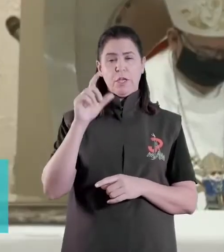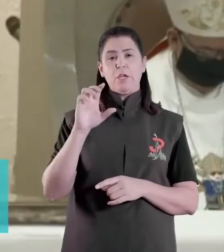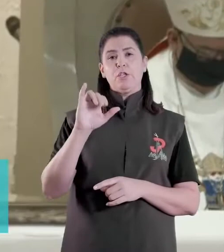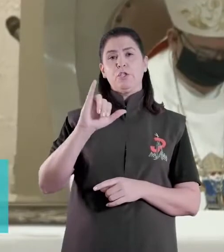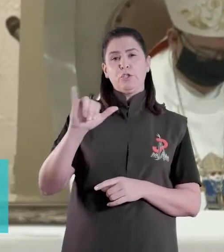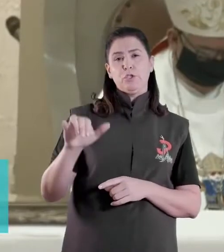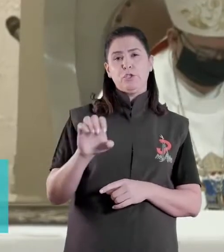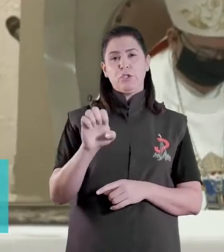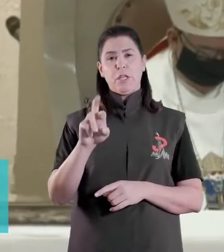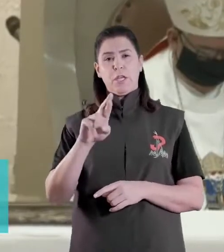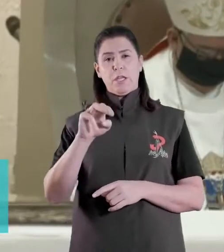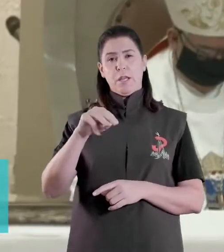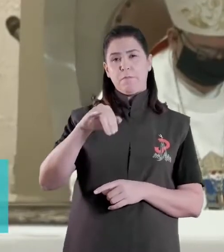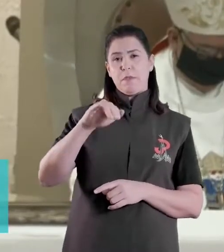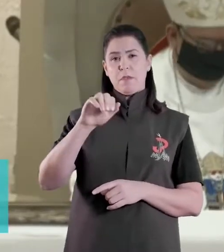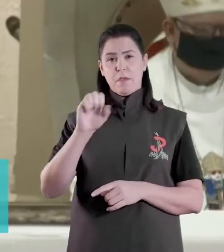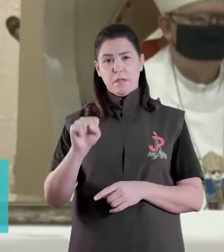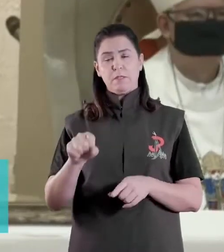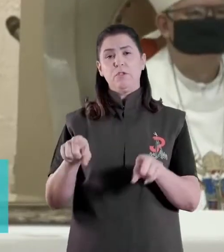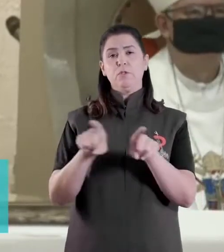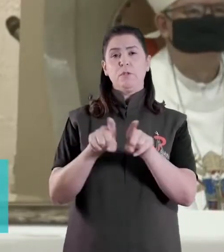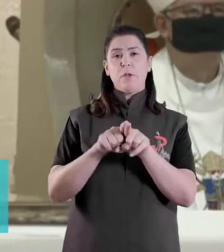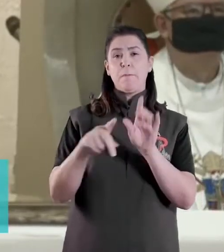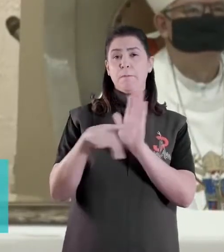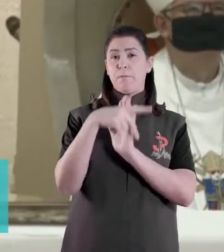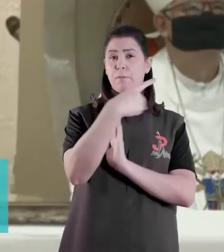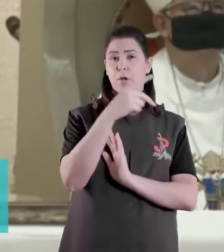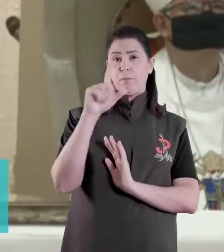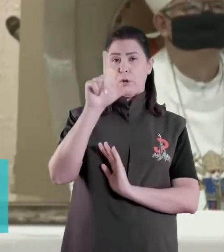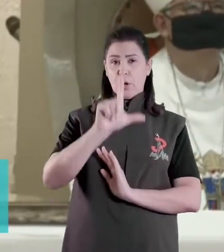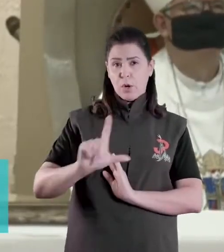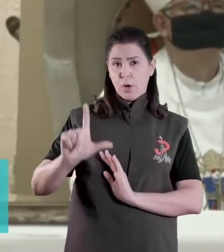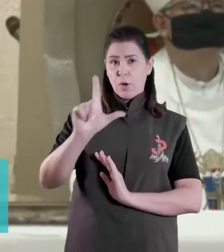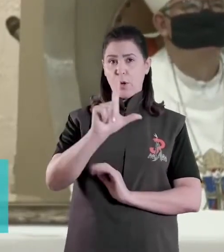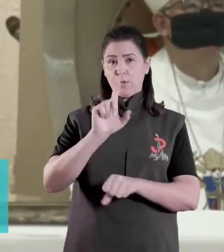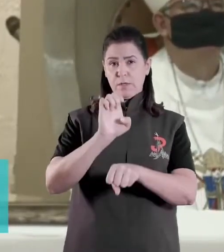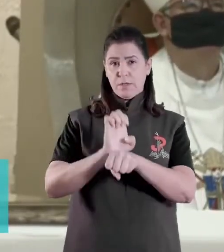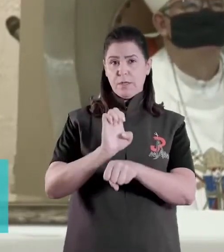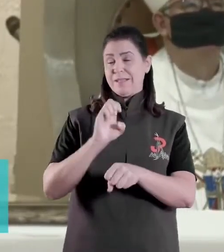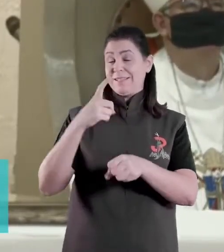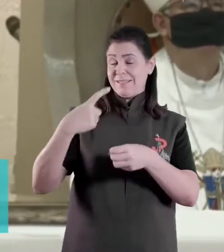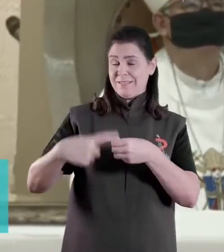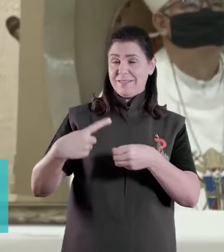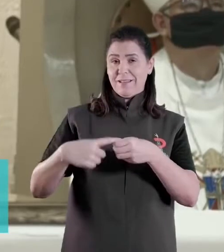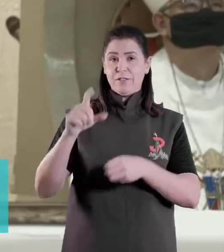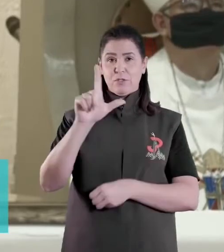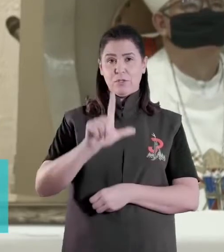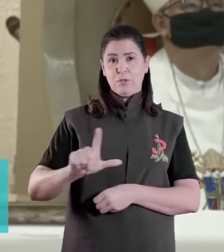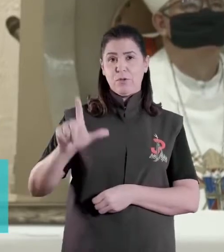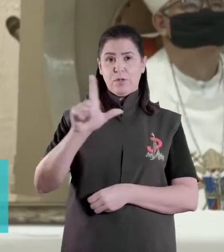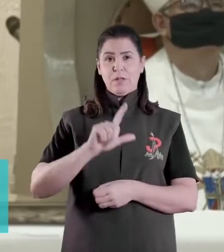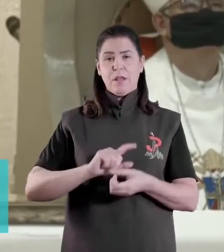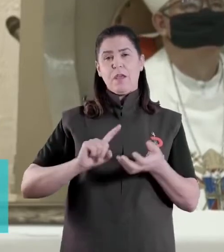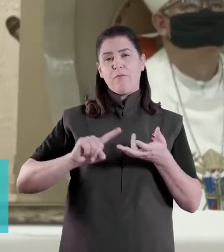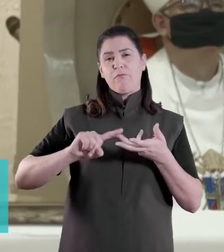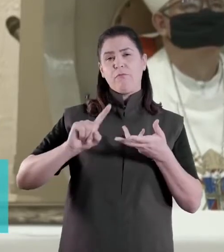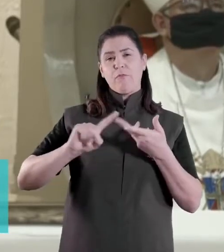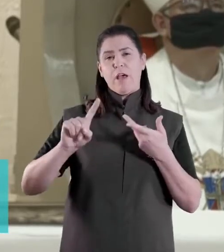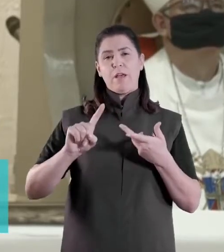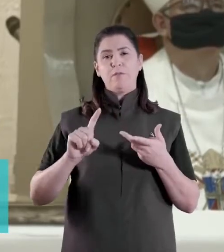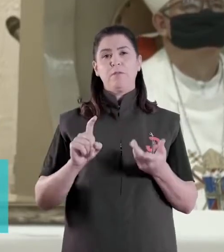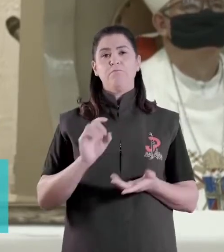Arcebispo de Londrina, e Presidente do Regional Sudois da CNBD, de Dom José Antônio Peruso,